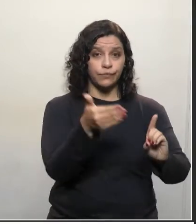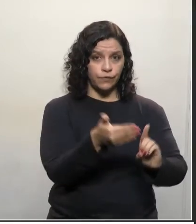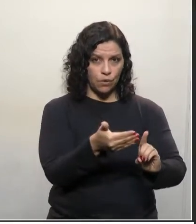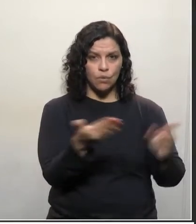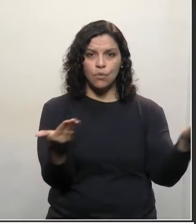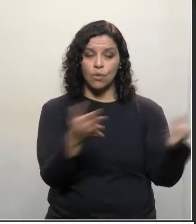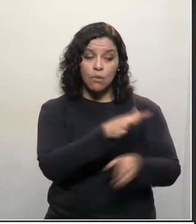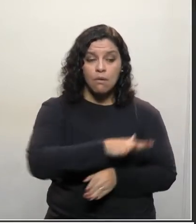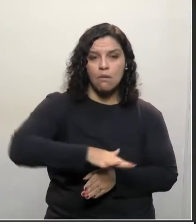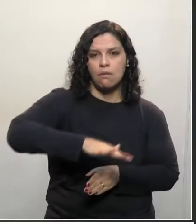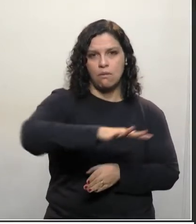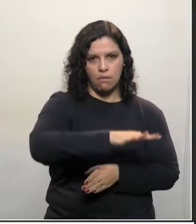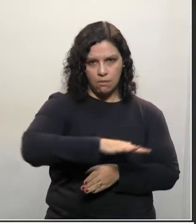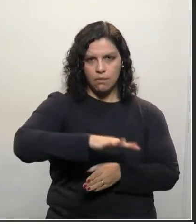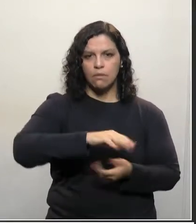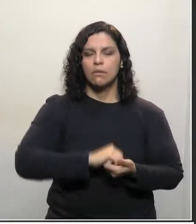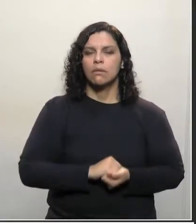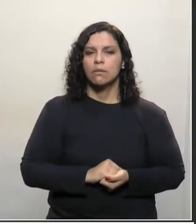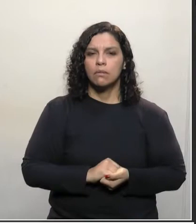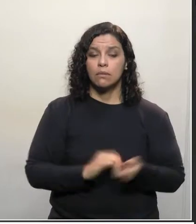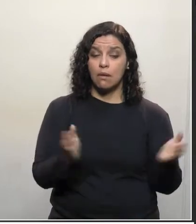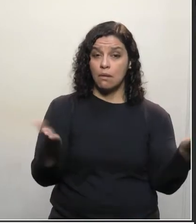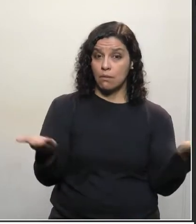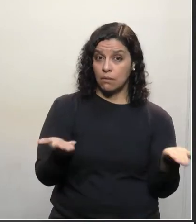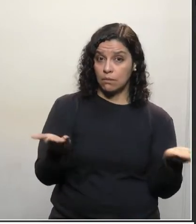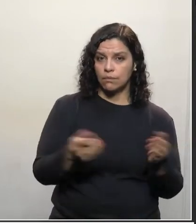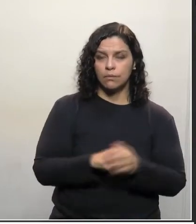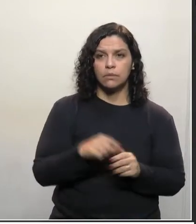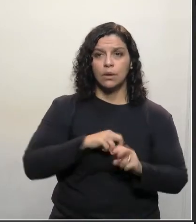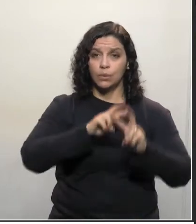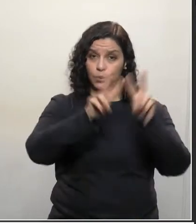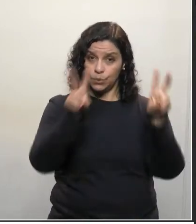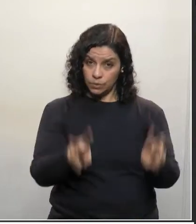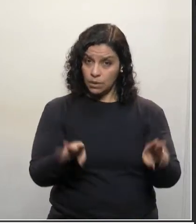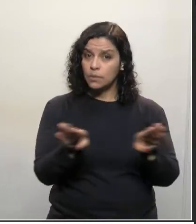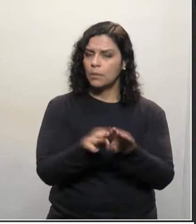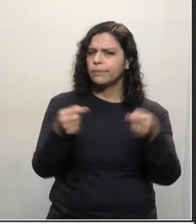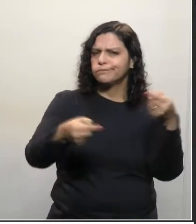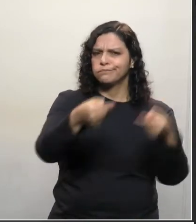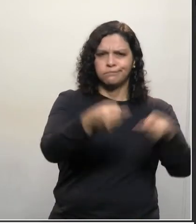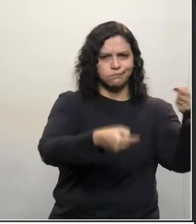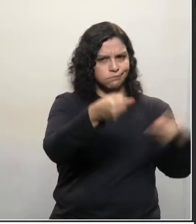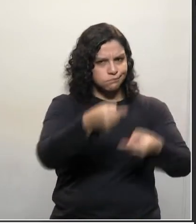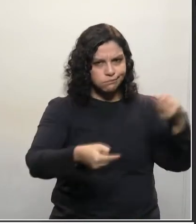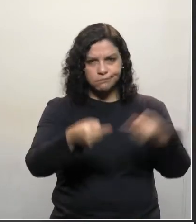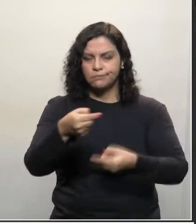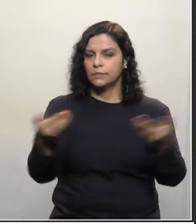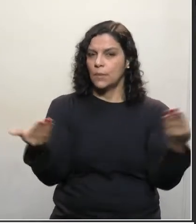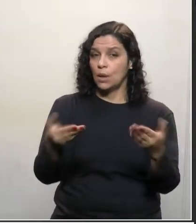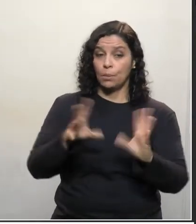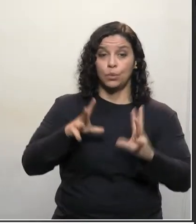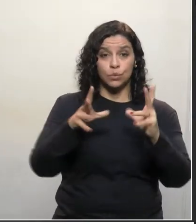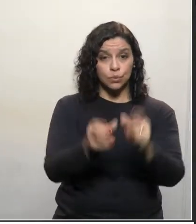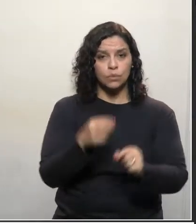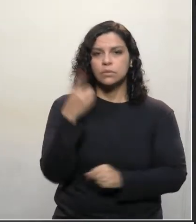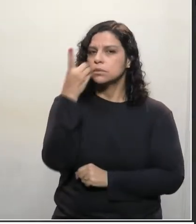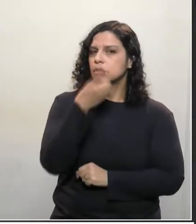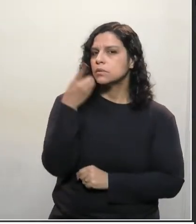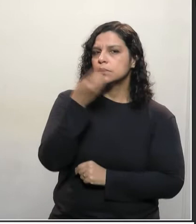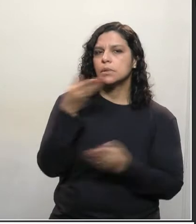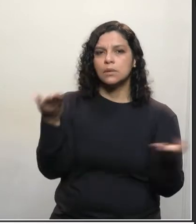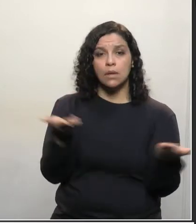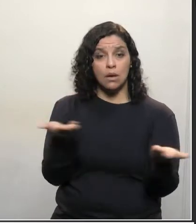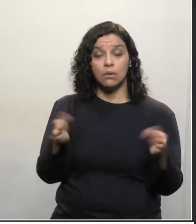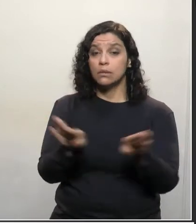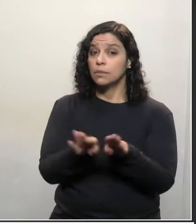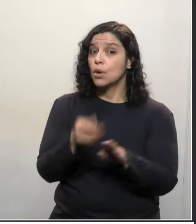o cenário atual, um tema que vem sendo discutido muito por todas as deputadas